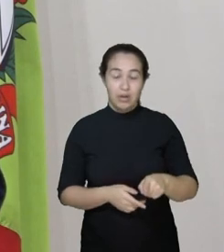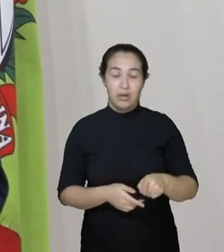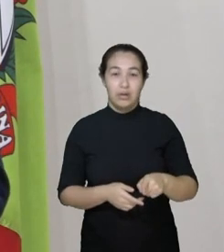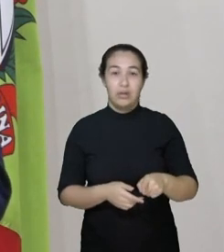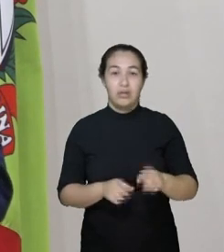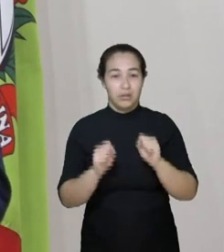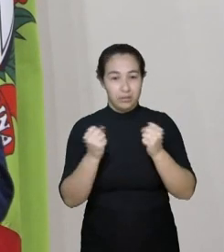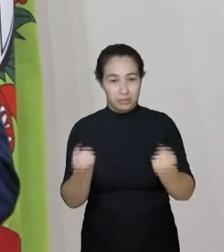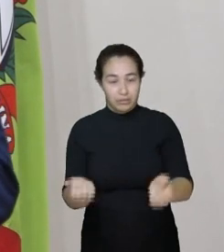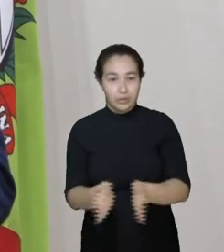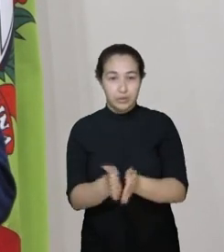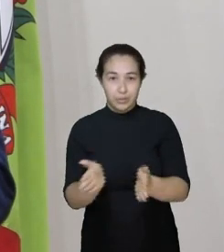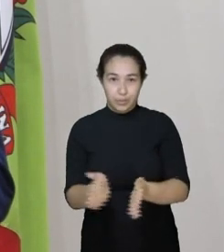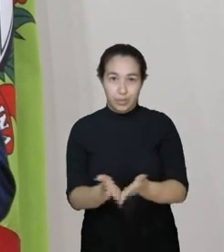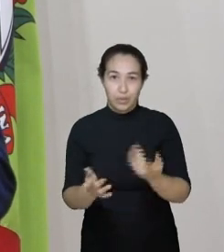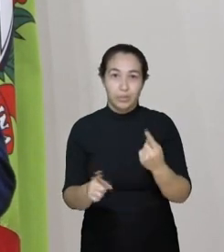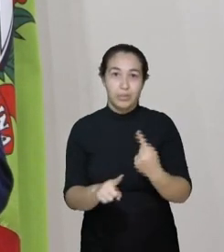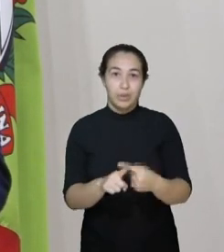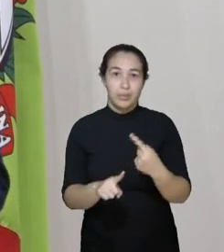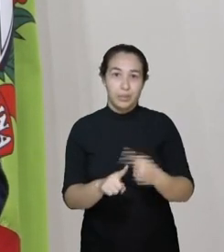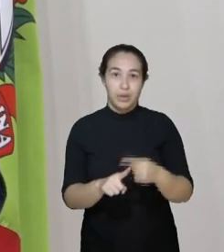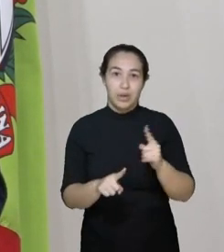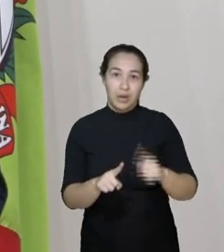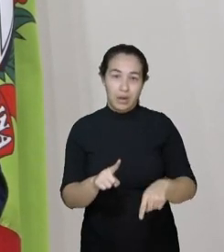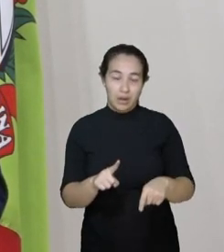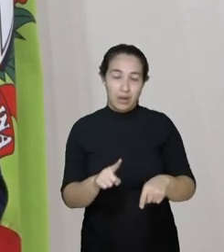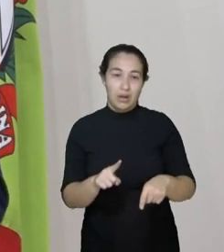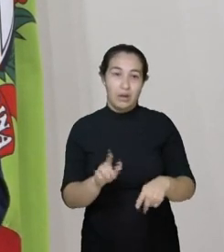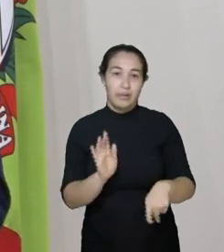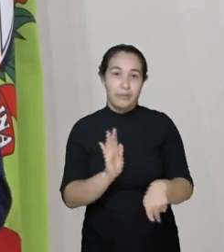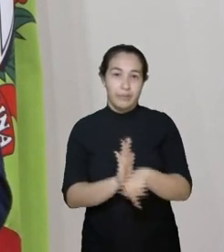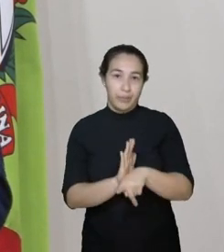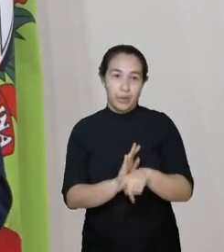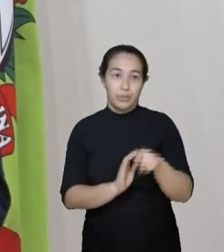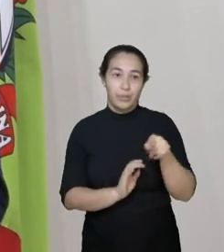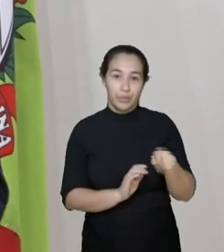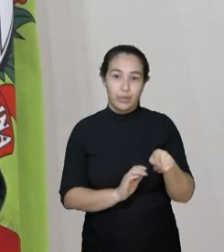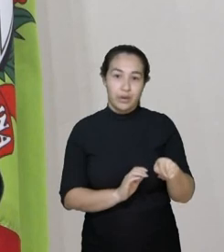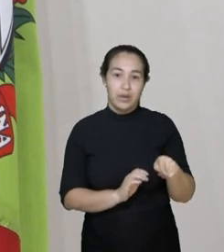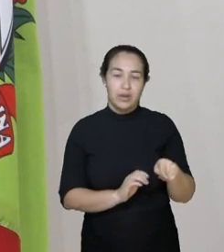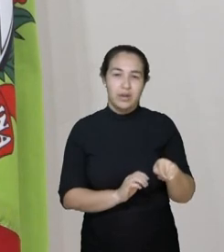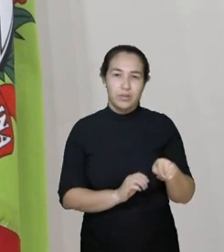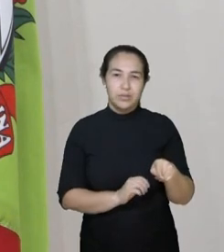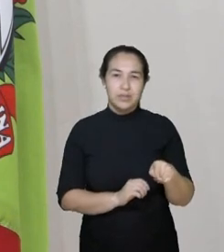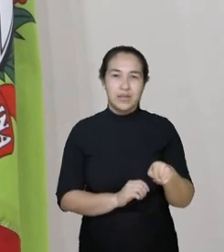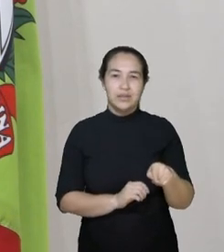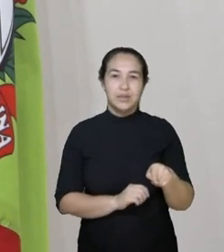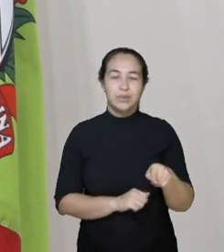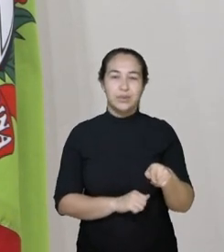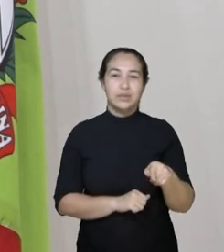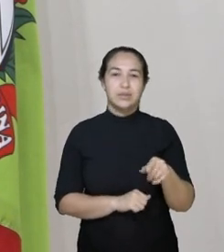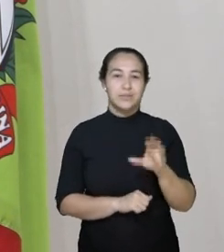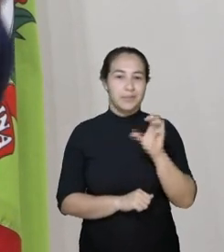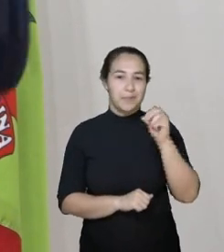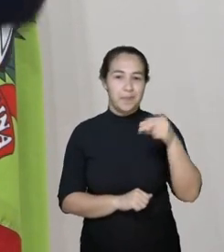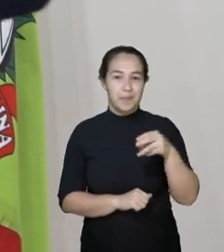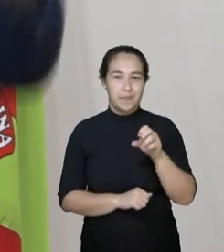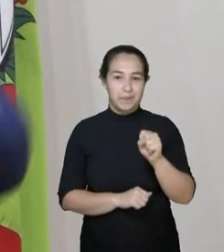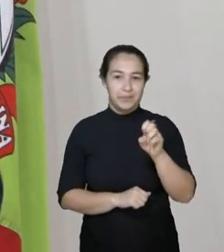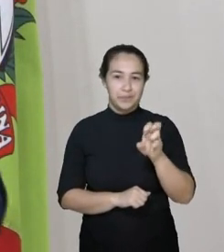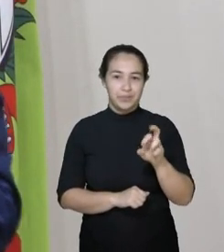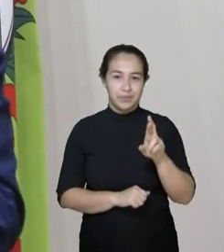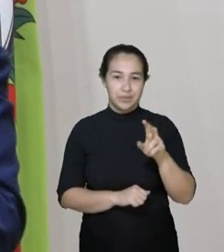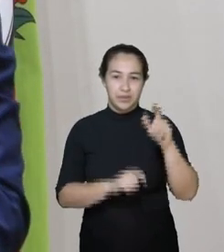Porque está no ímpeto do conservador fazer justiça social. E aos